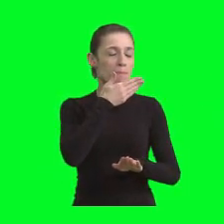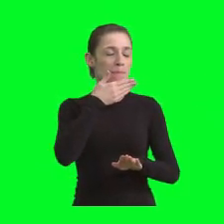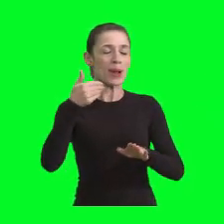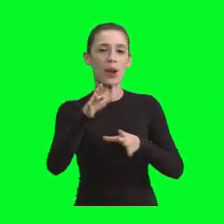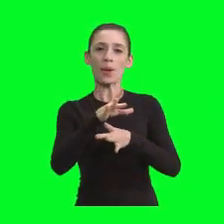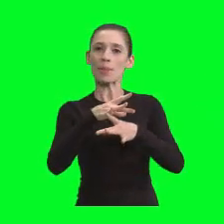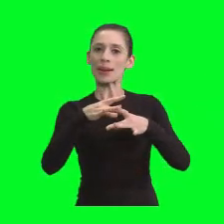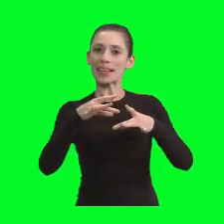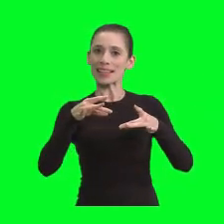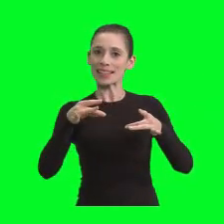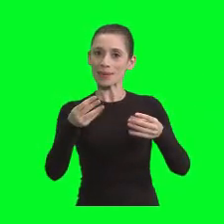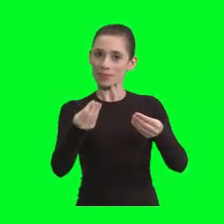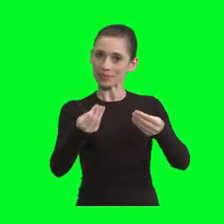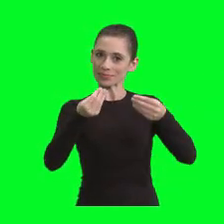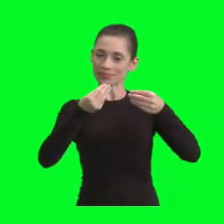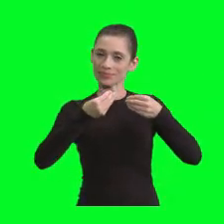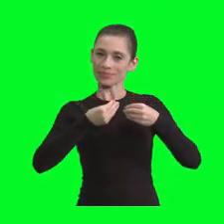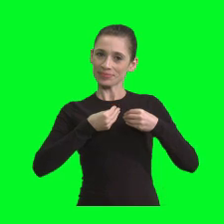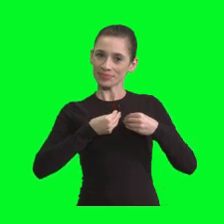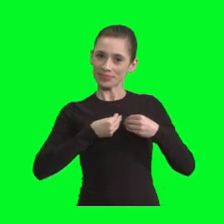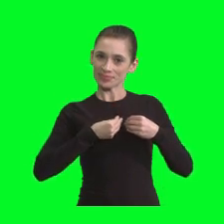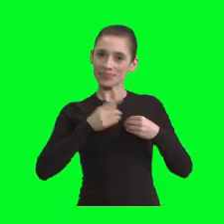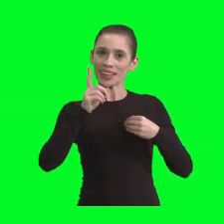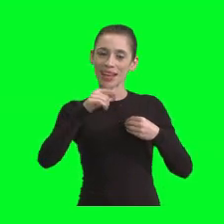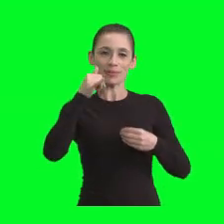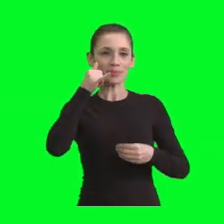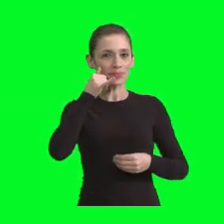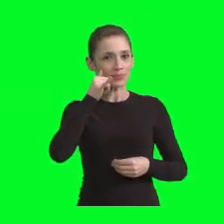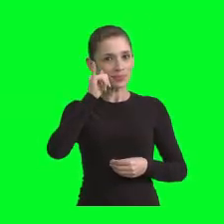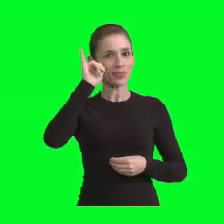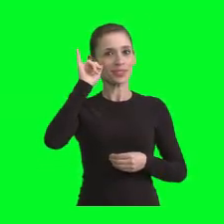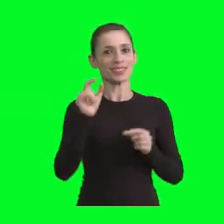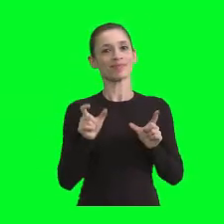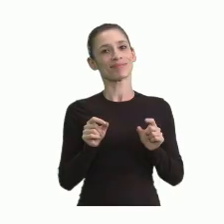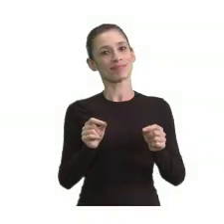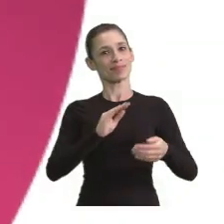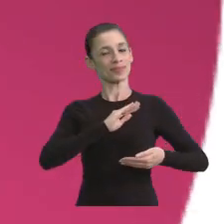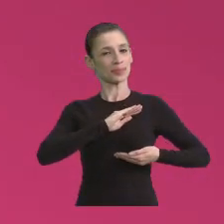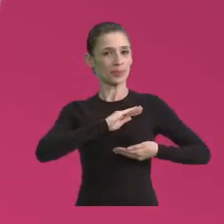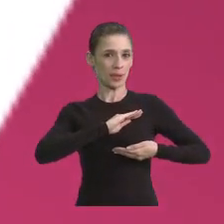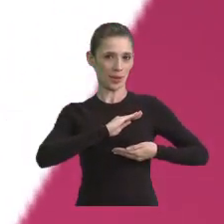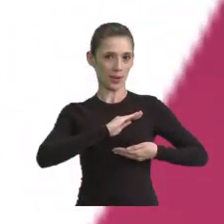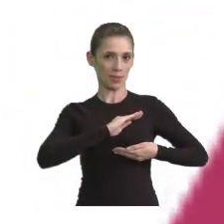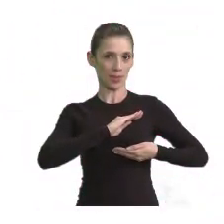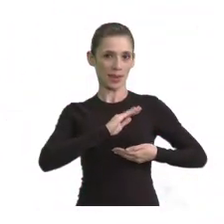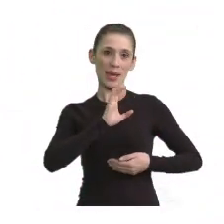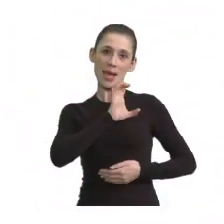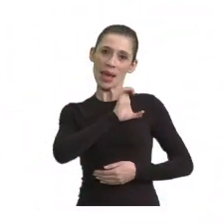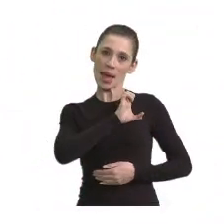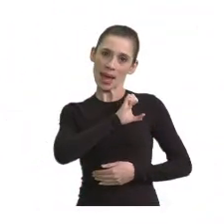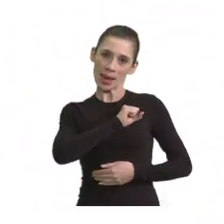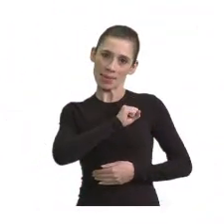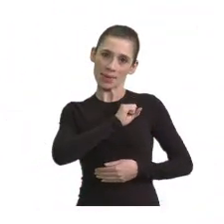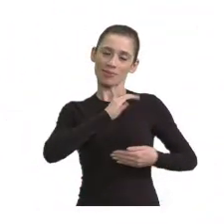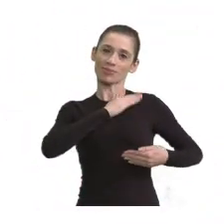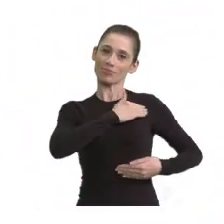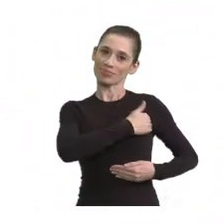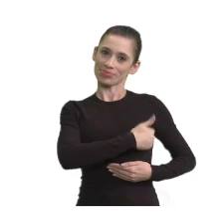que você pode dar para si mesma é se prevenir contra o câncer de mama. Se ame, se toque!